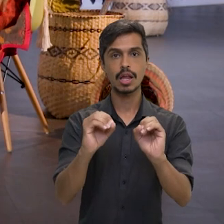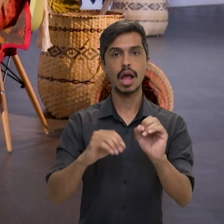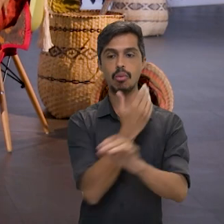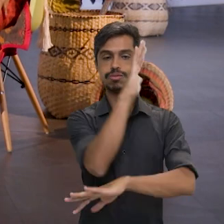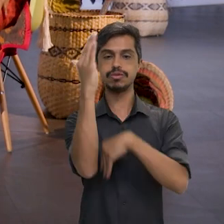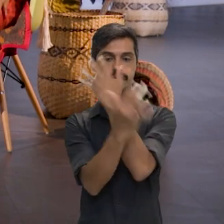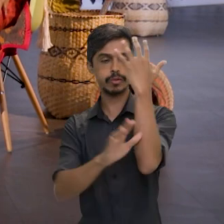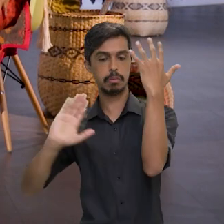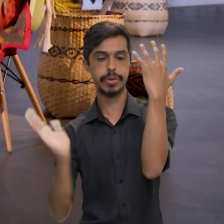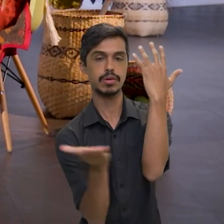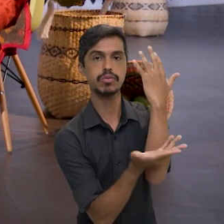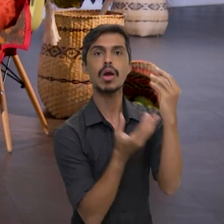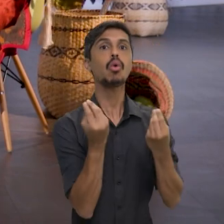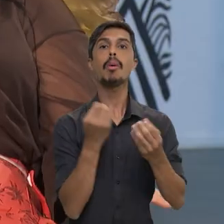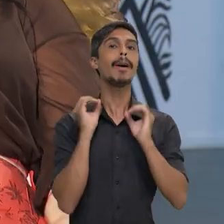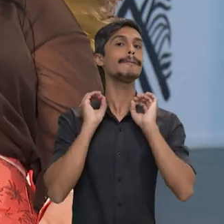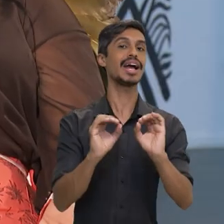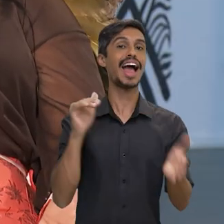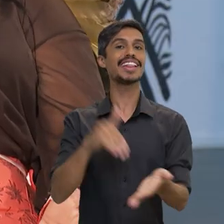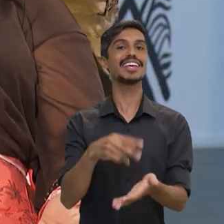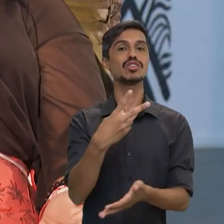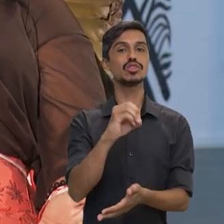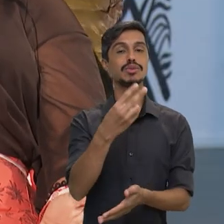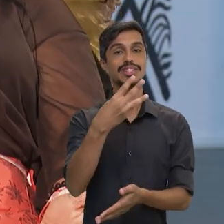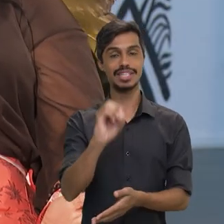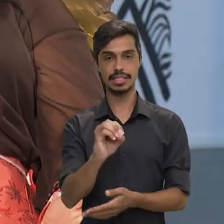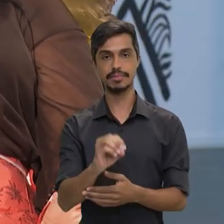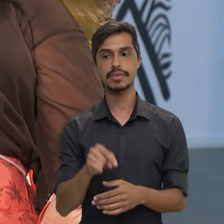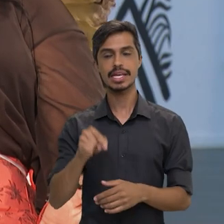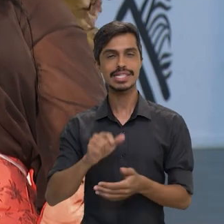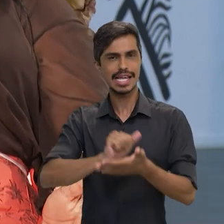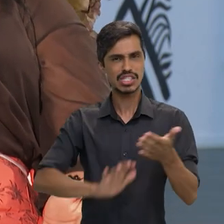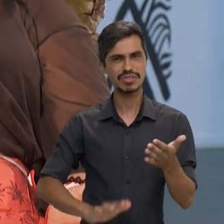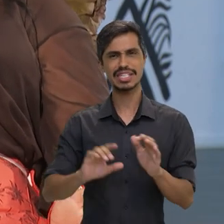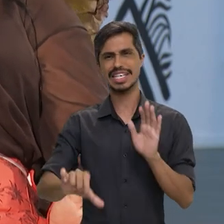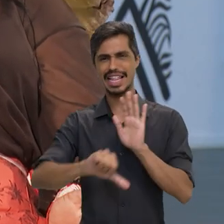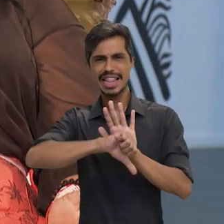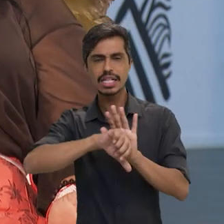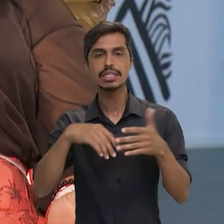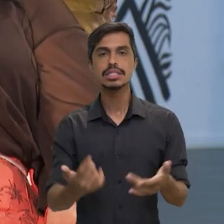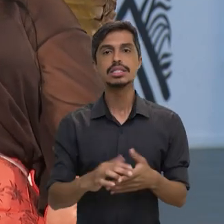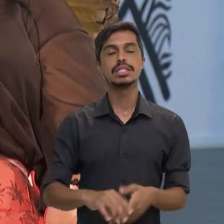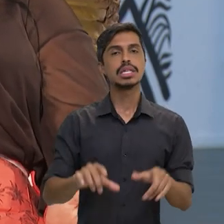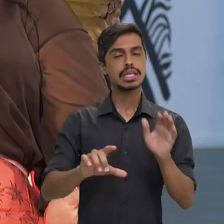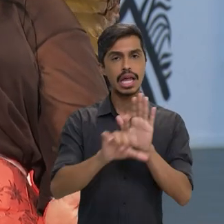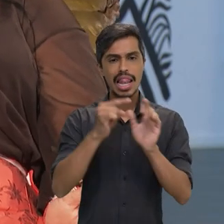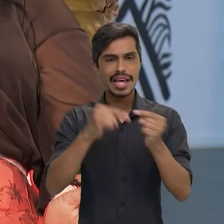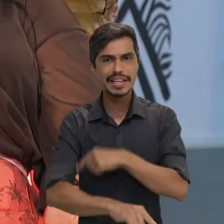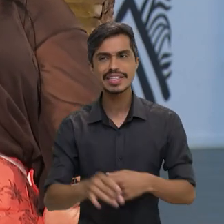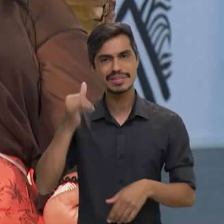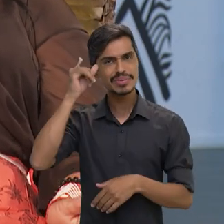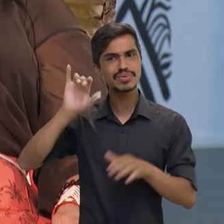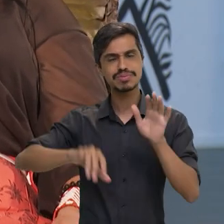né? Então, nós temos que acabar com essas atividades ilegais que provém do desmatamento, que vem da criação de